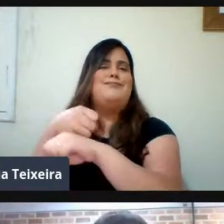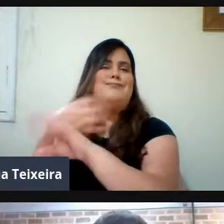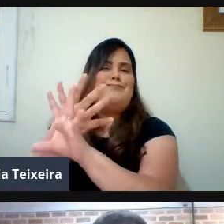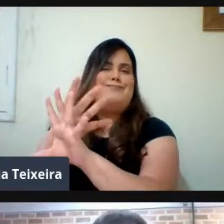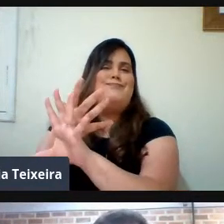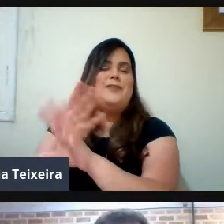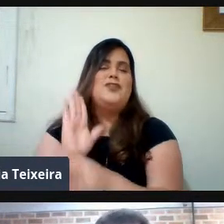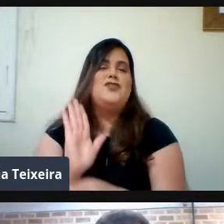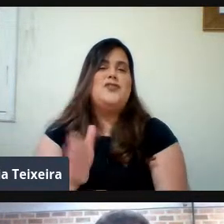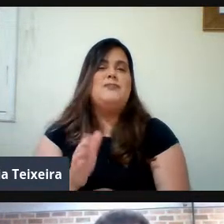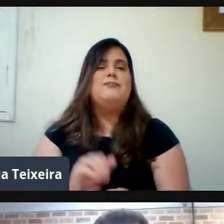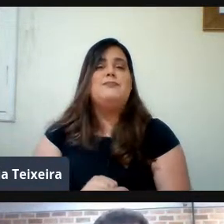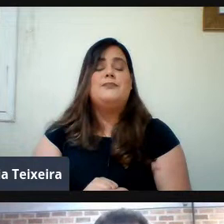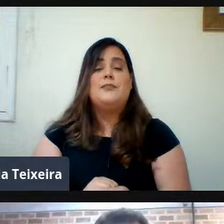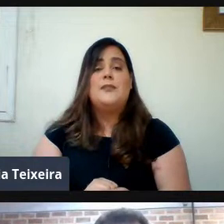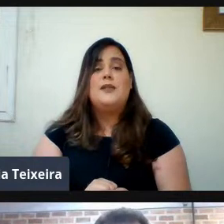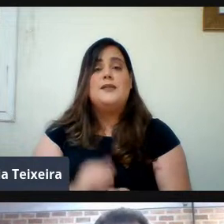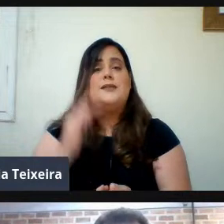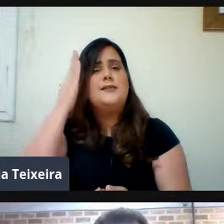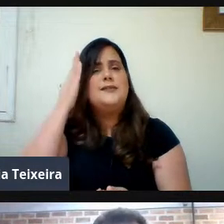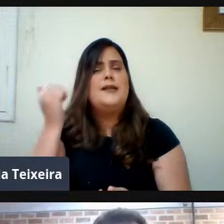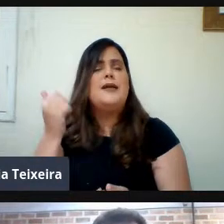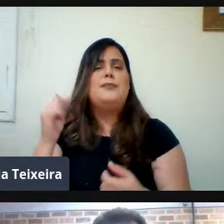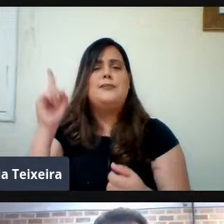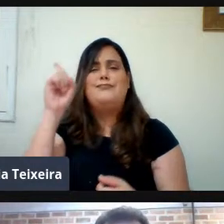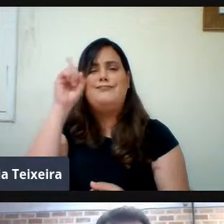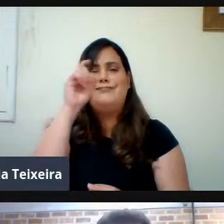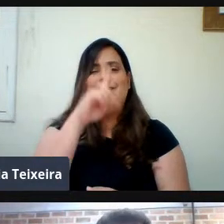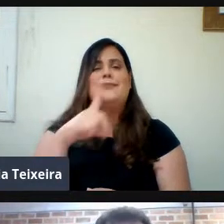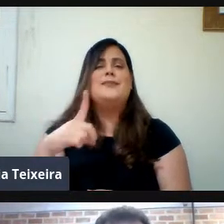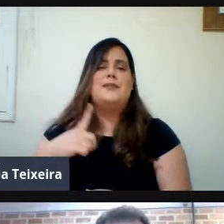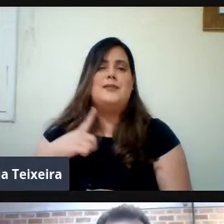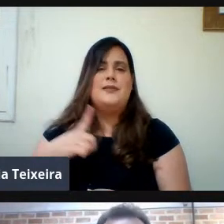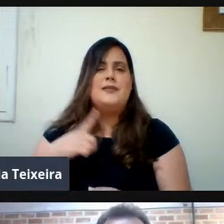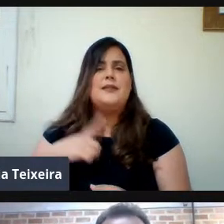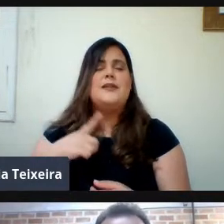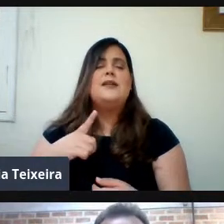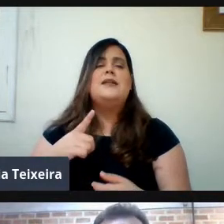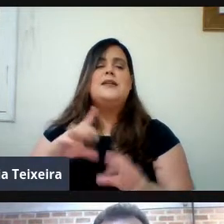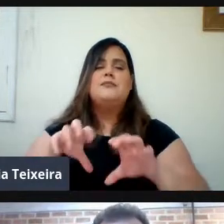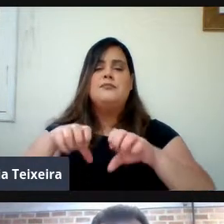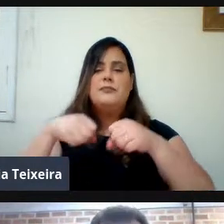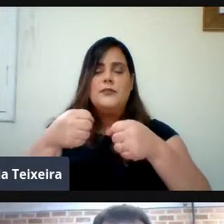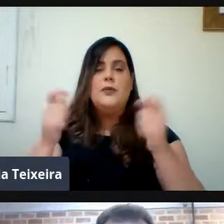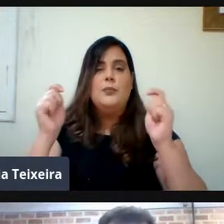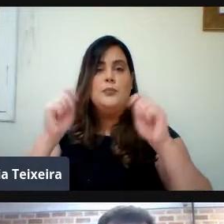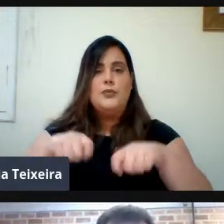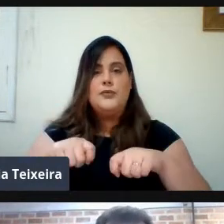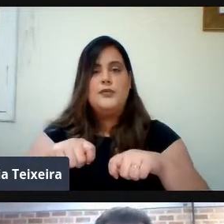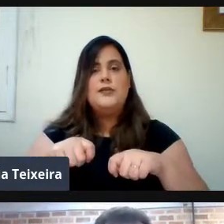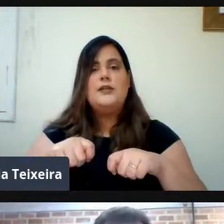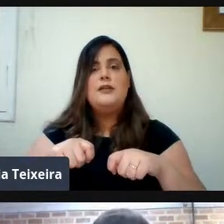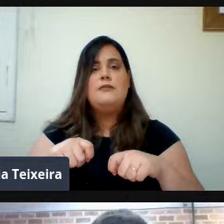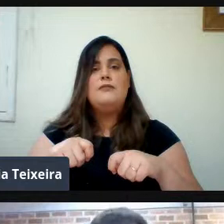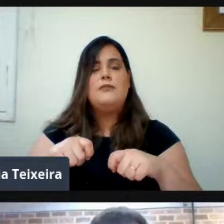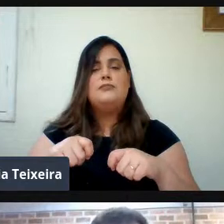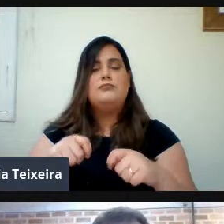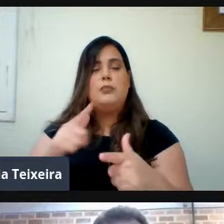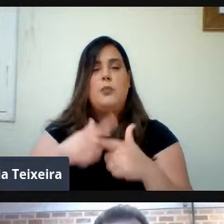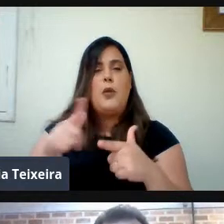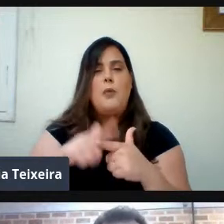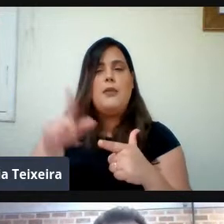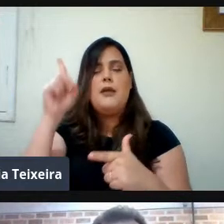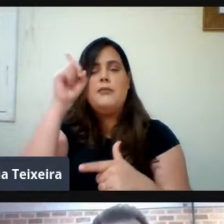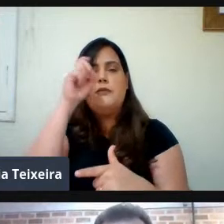Que temos As nossas Dificuldades Estamos Fazendo Todo o possível Para minimizar Essas dificuldades Principalmente Para os